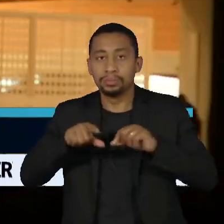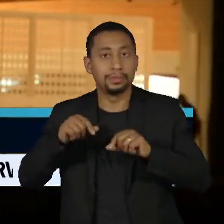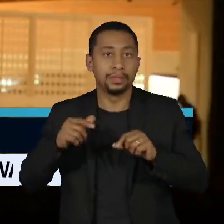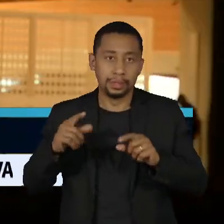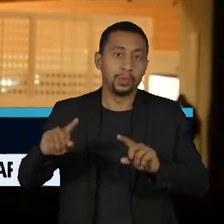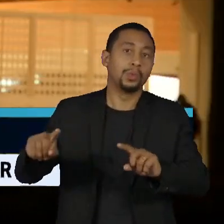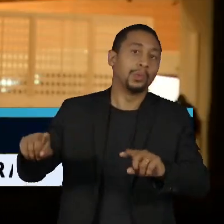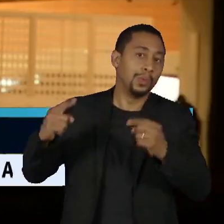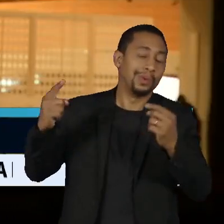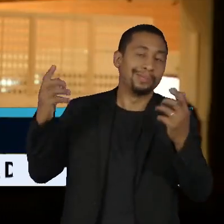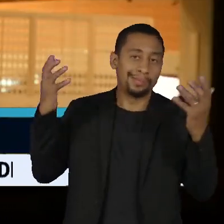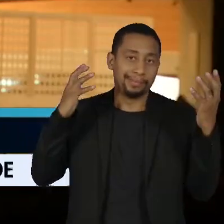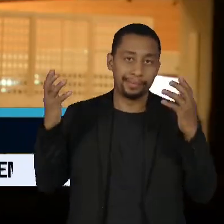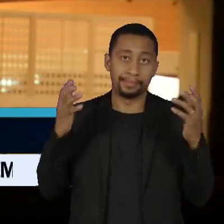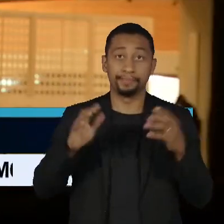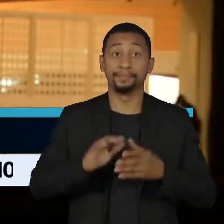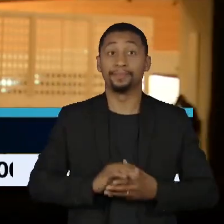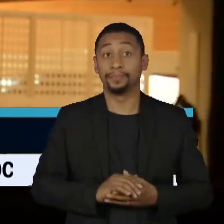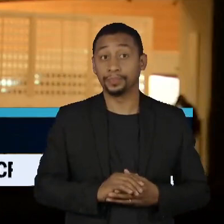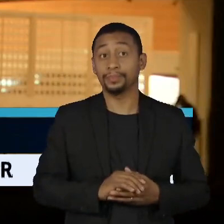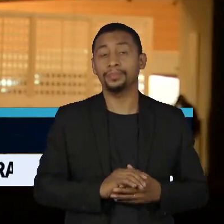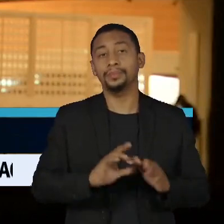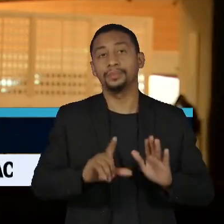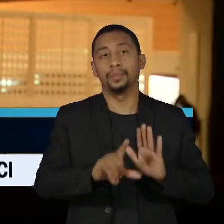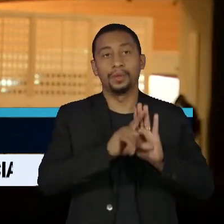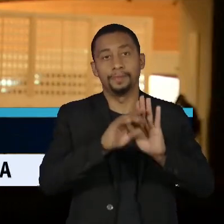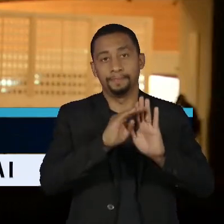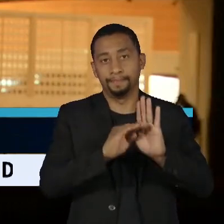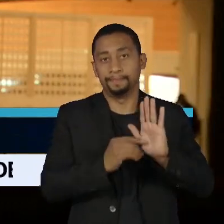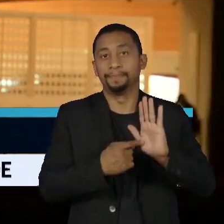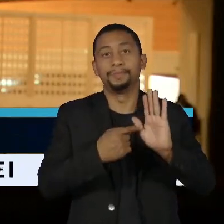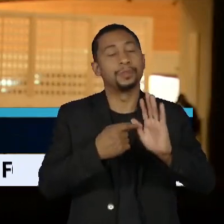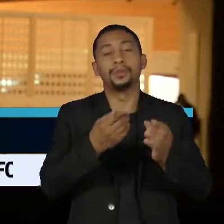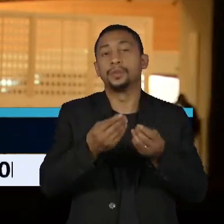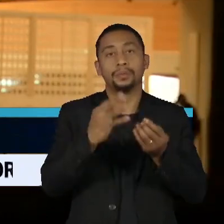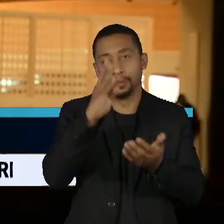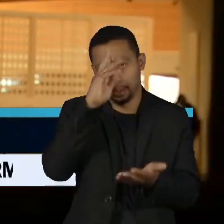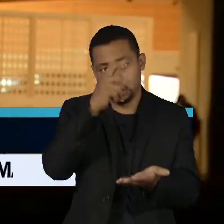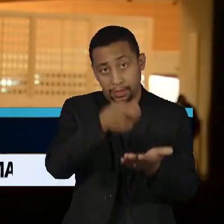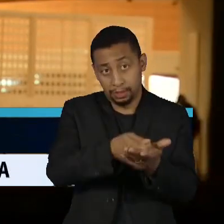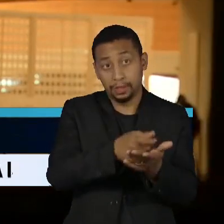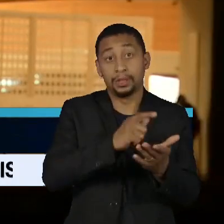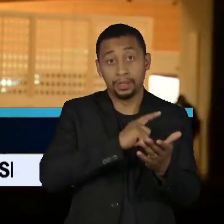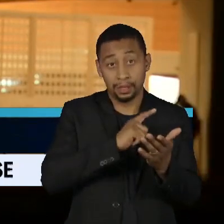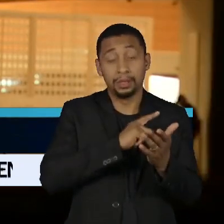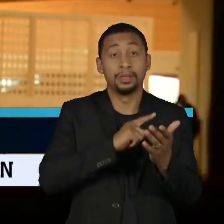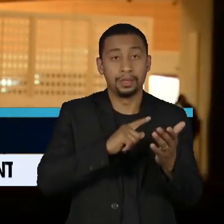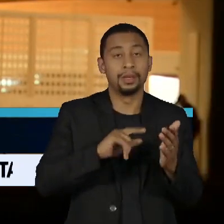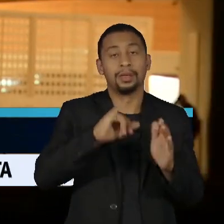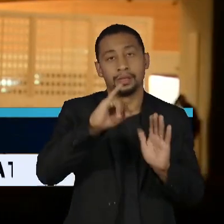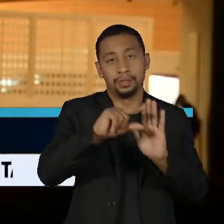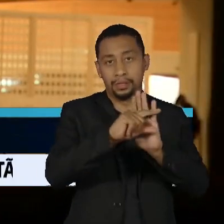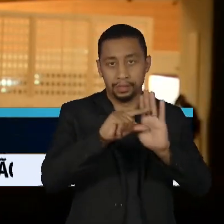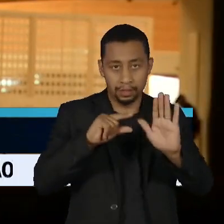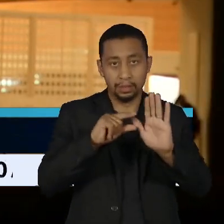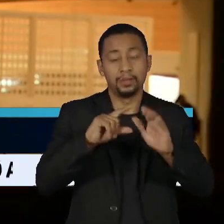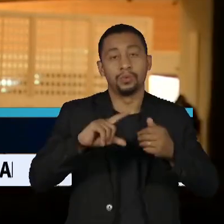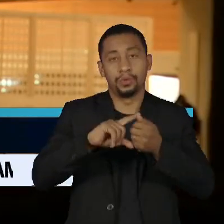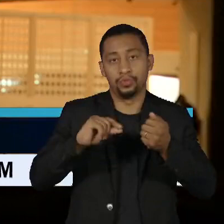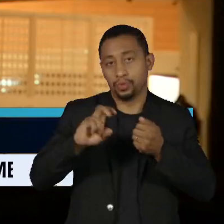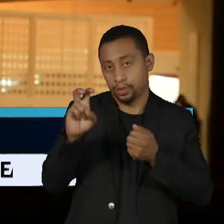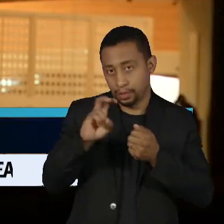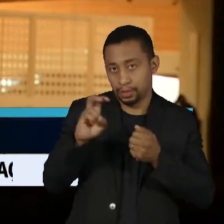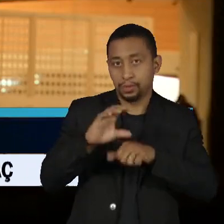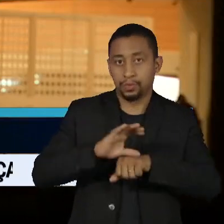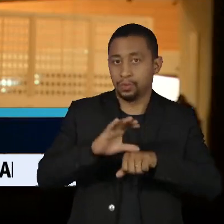Dentre os dispositivos legais utilizados para fundamentar as decisões, estão os incisos do artigo 5º da Constituição, que tratam